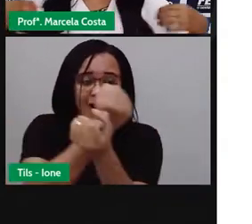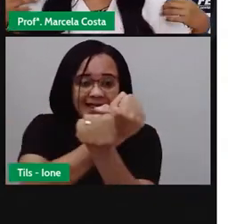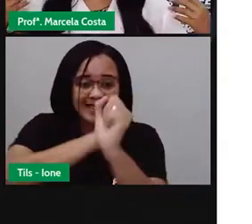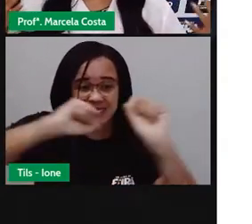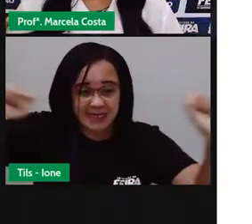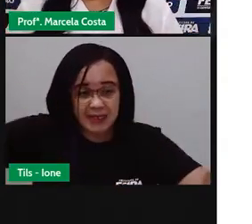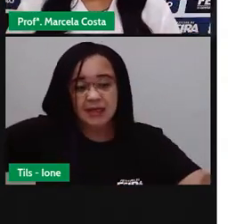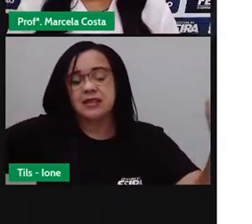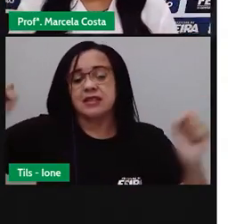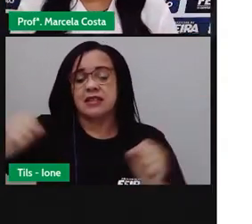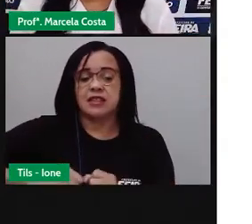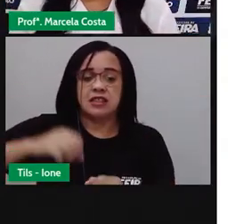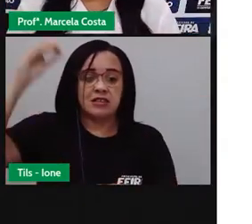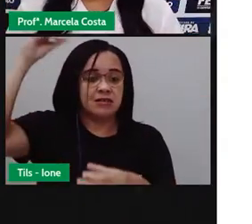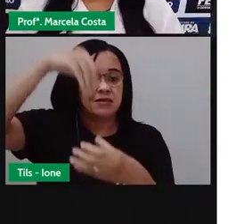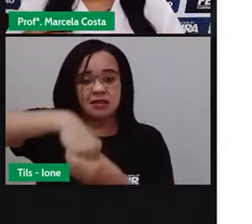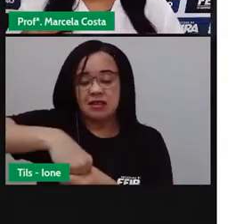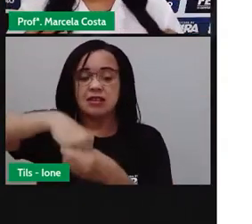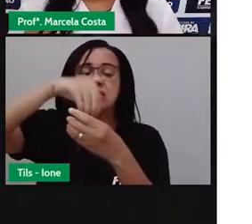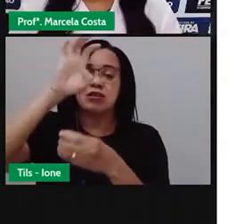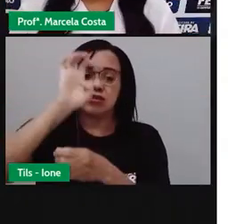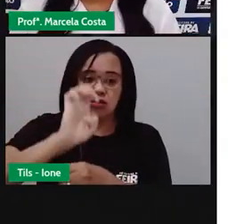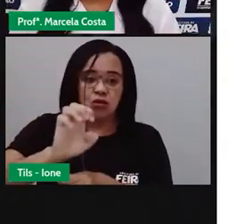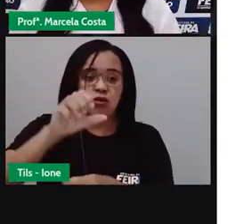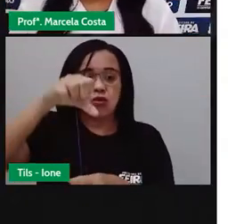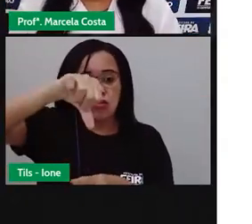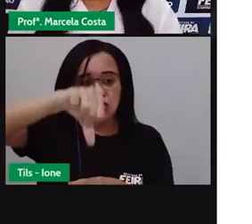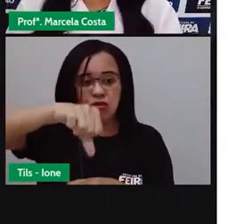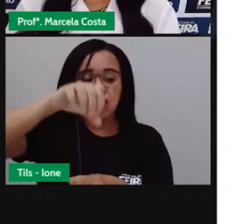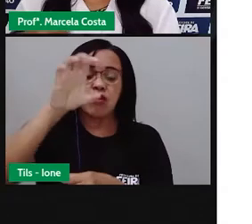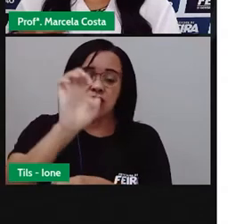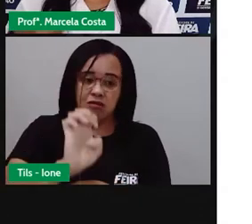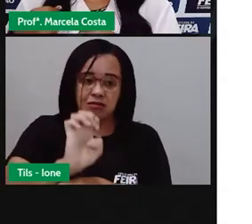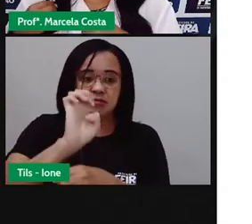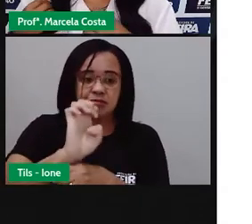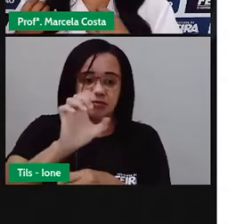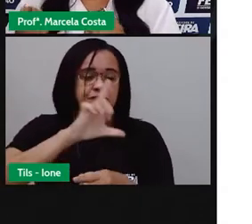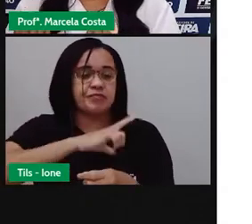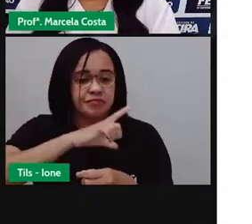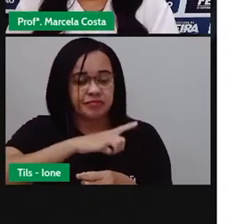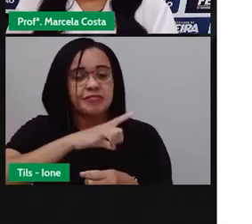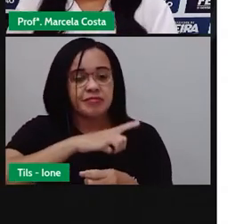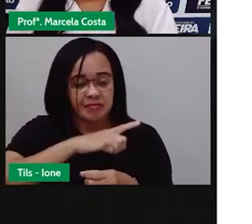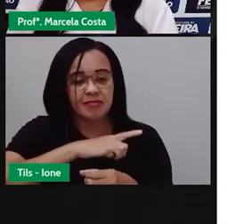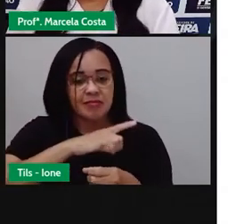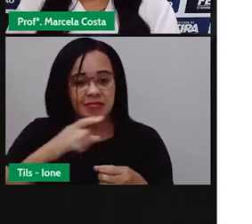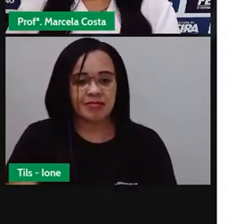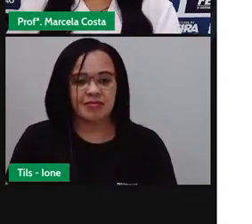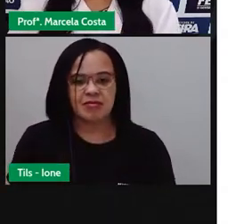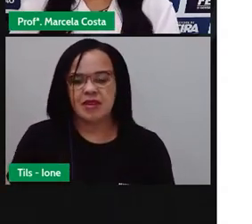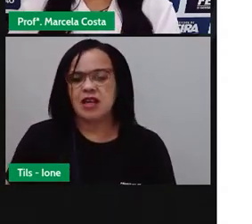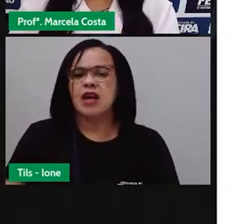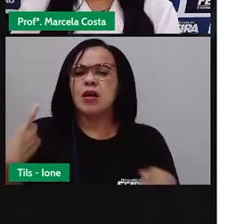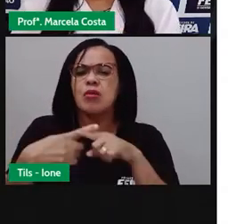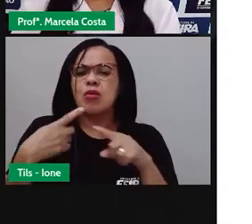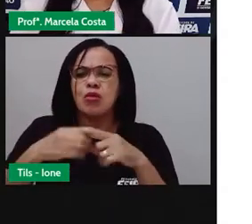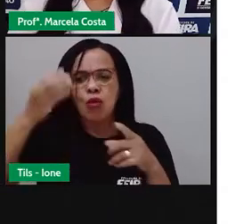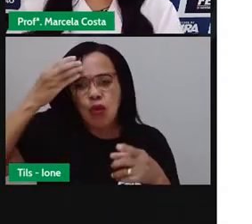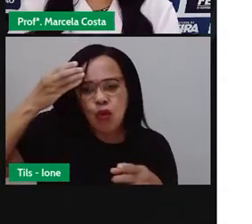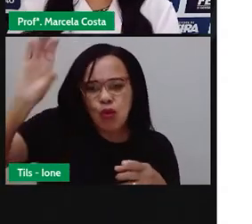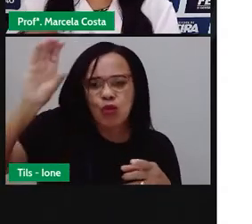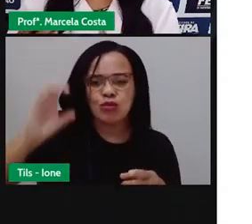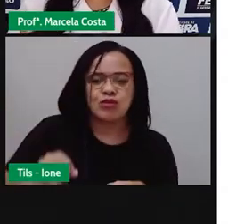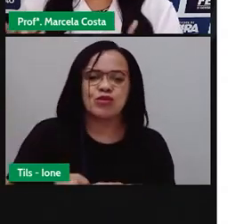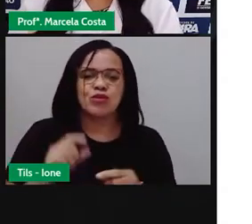E por ser tão grande, ela é também muito diversa. É uma cultura rica que recebeu